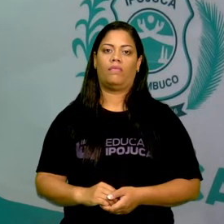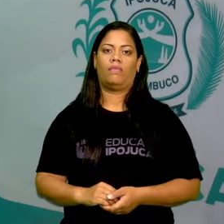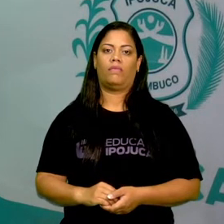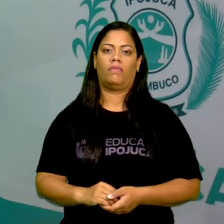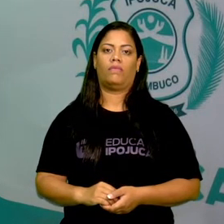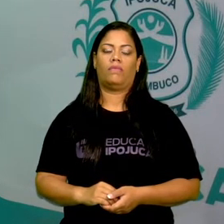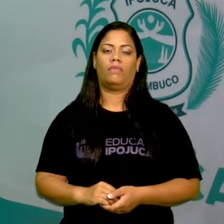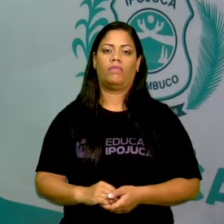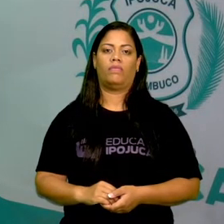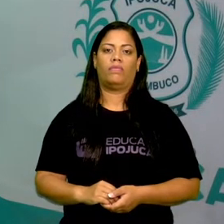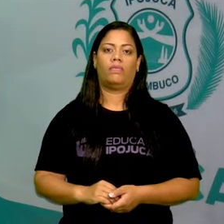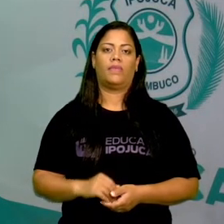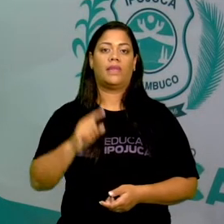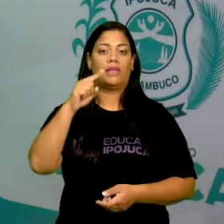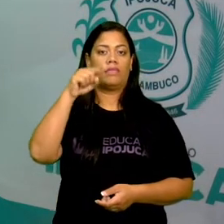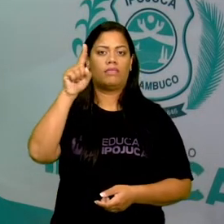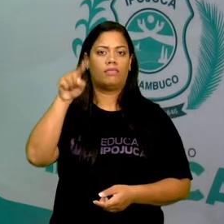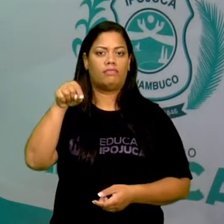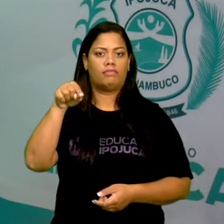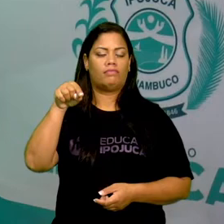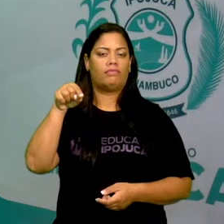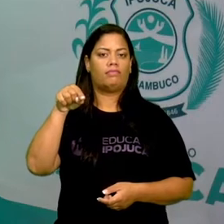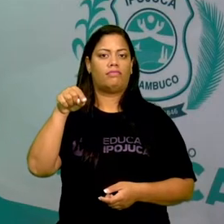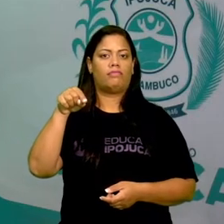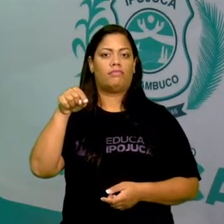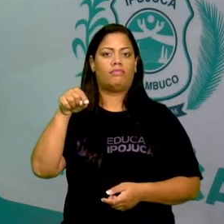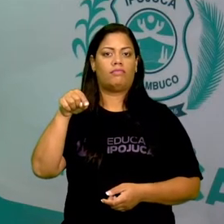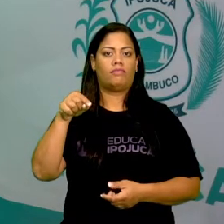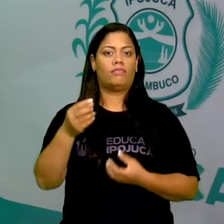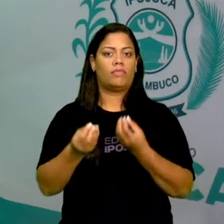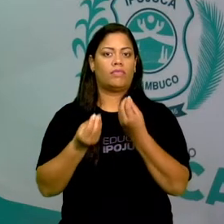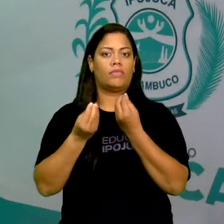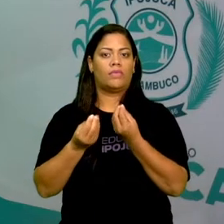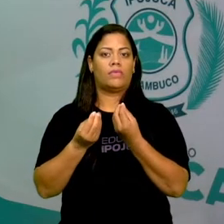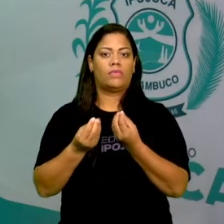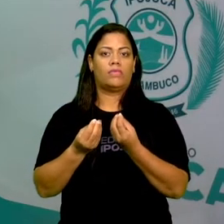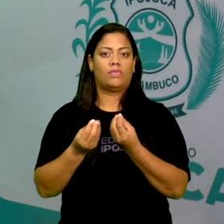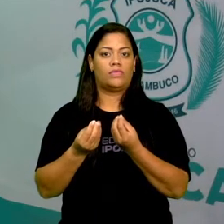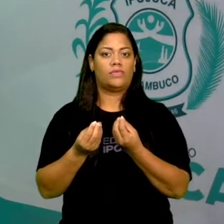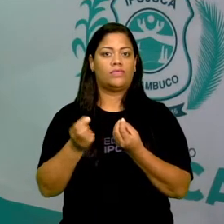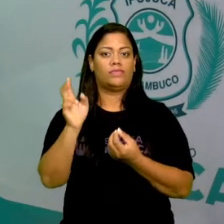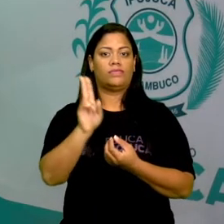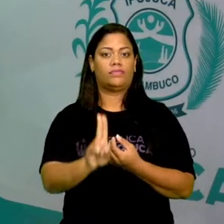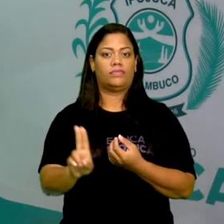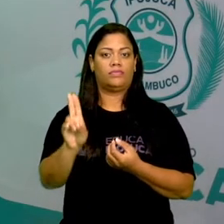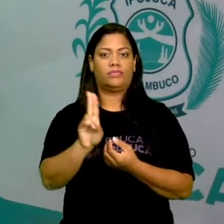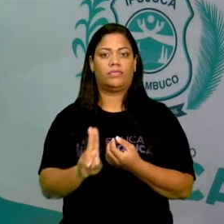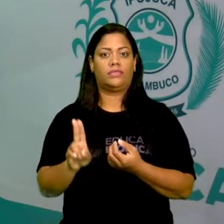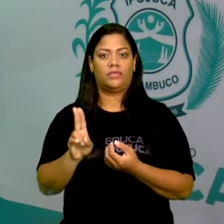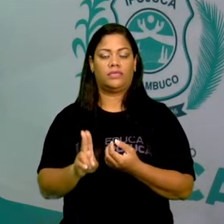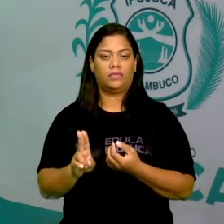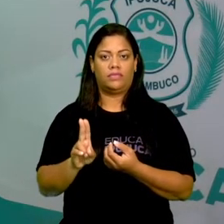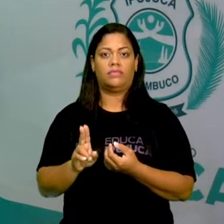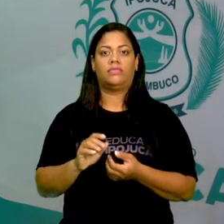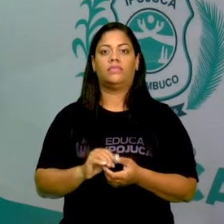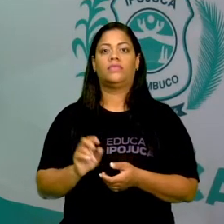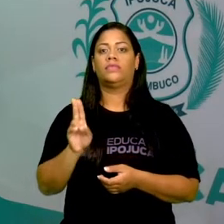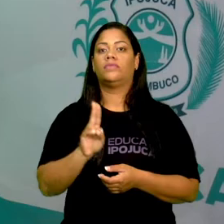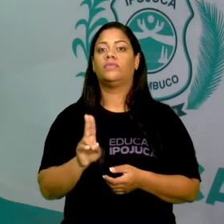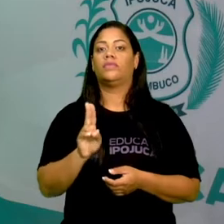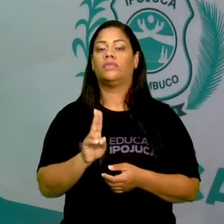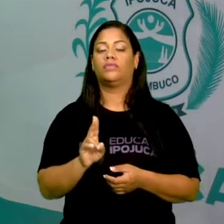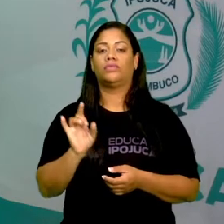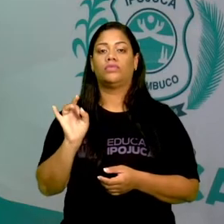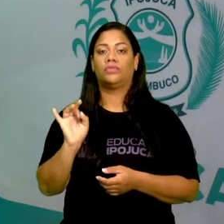O acento circunflexo, vamos ver como ele é colocado e onde ele é colocado. É usado